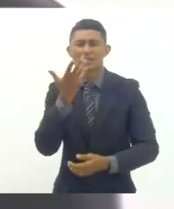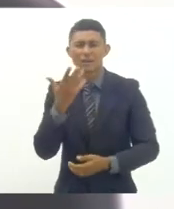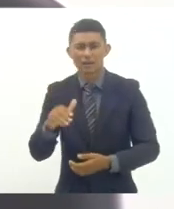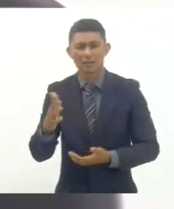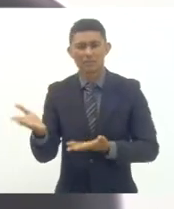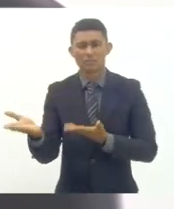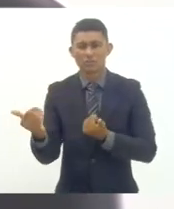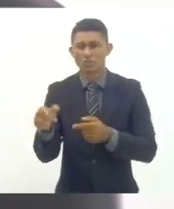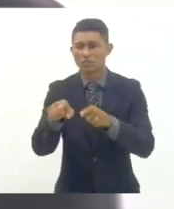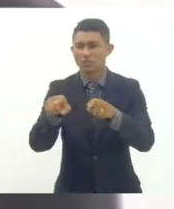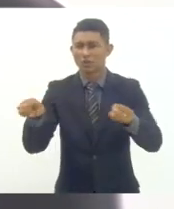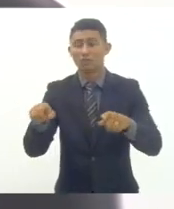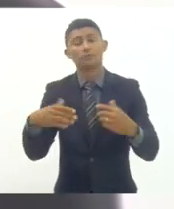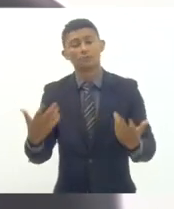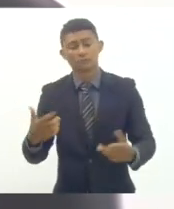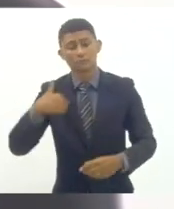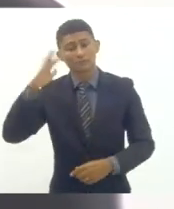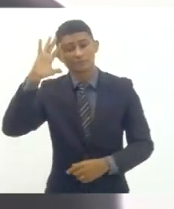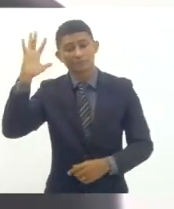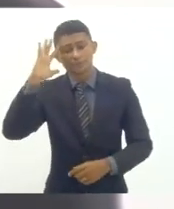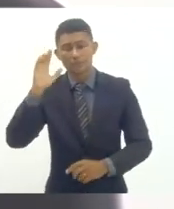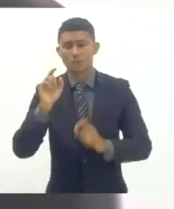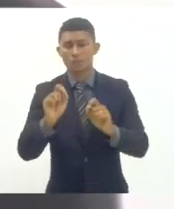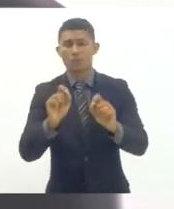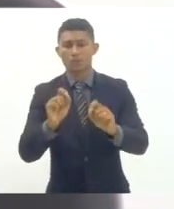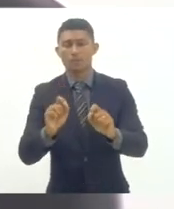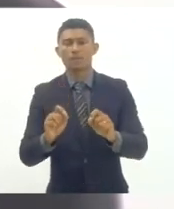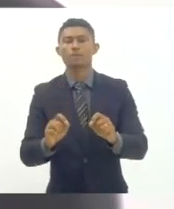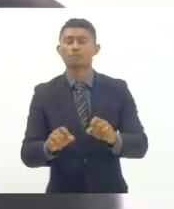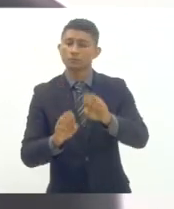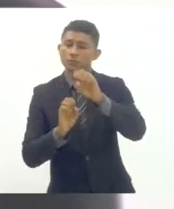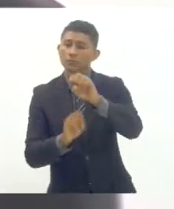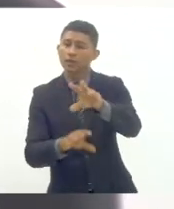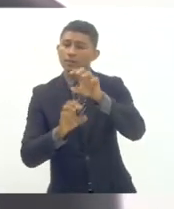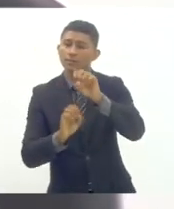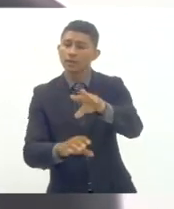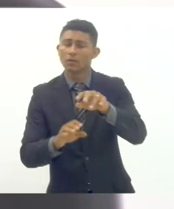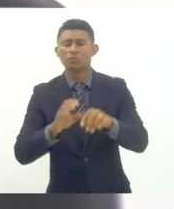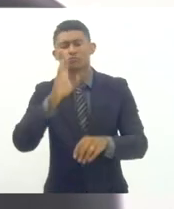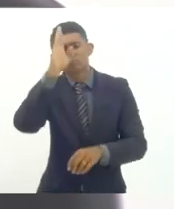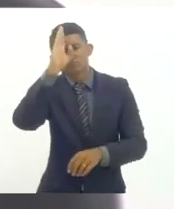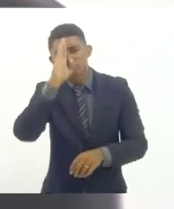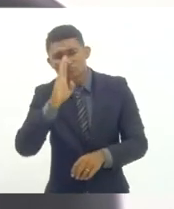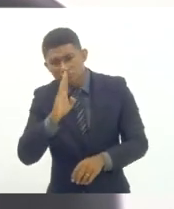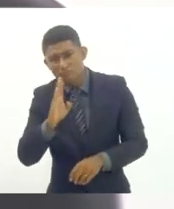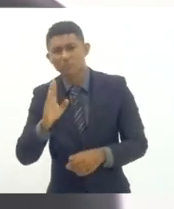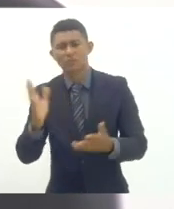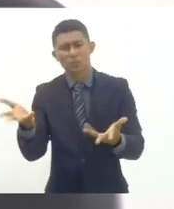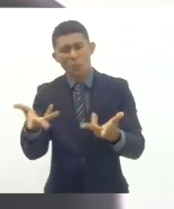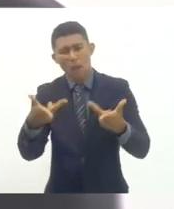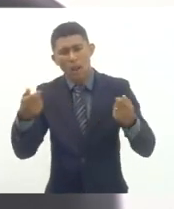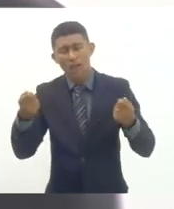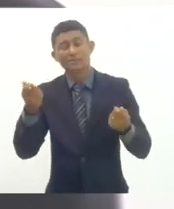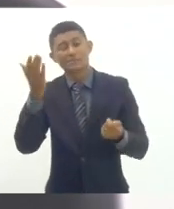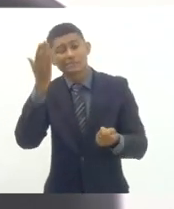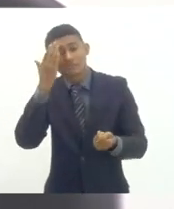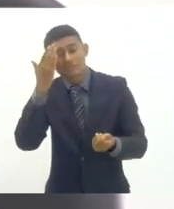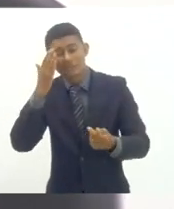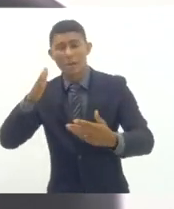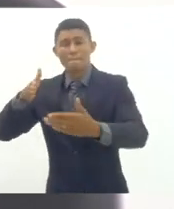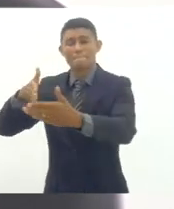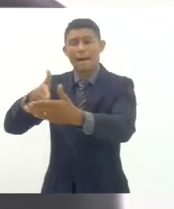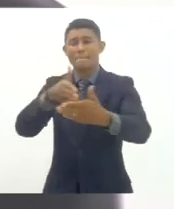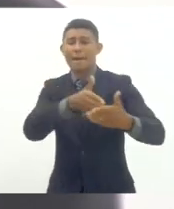então pensar que a educação pública de qualidade ela enfrenta barreiras regionais raciais